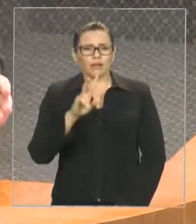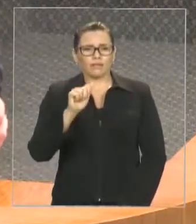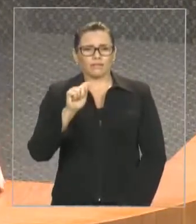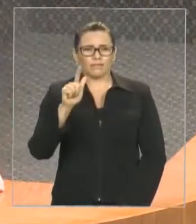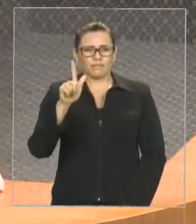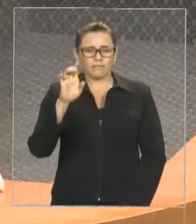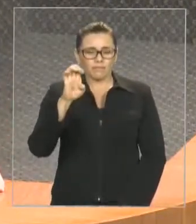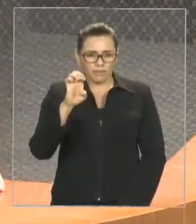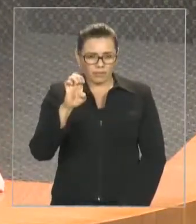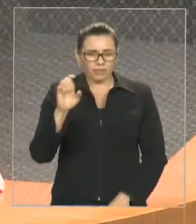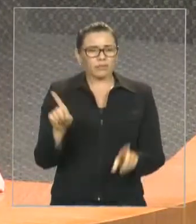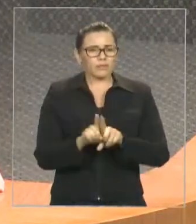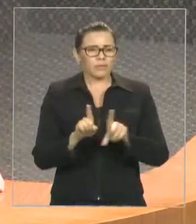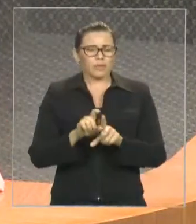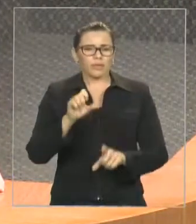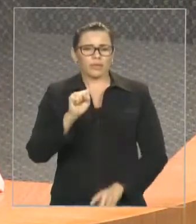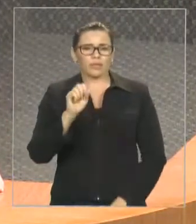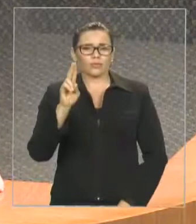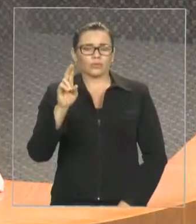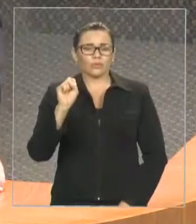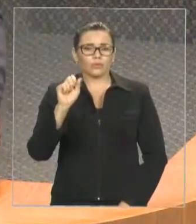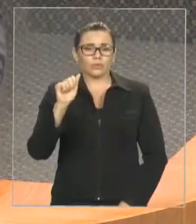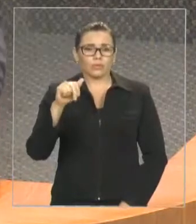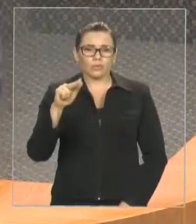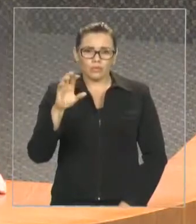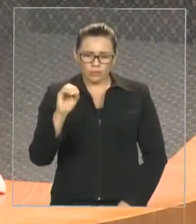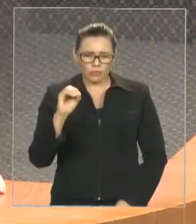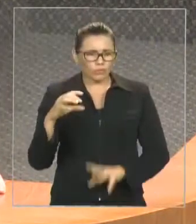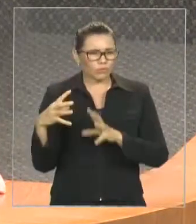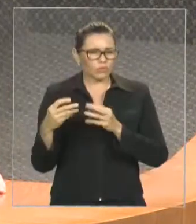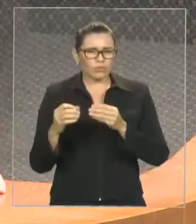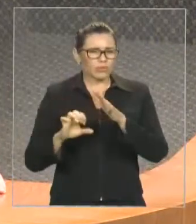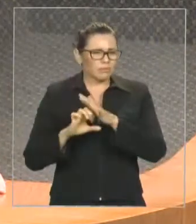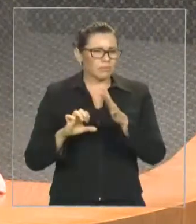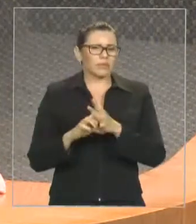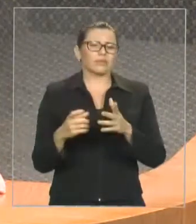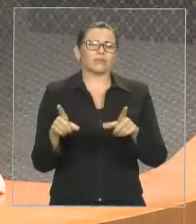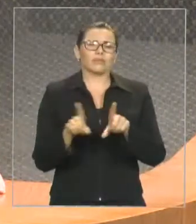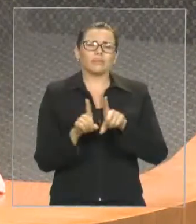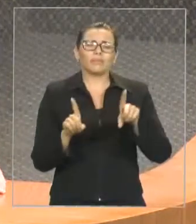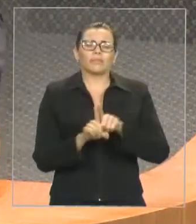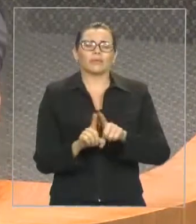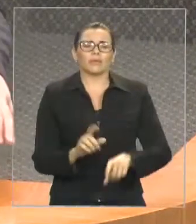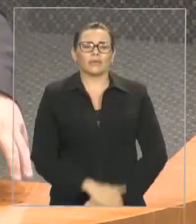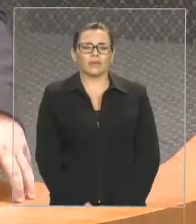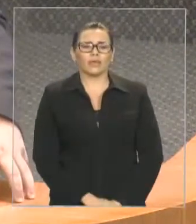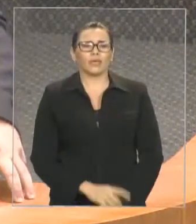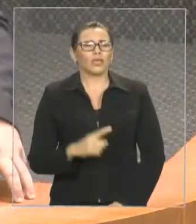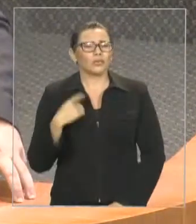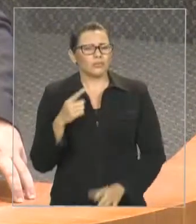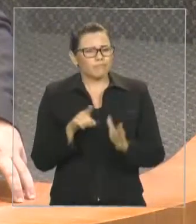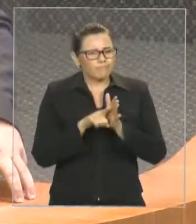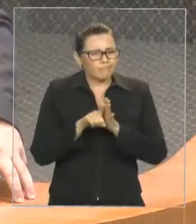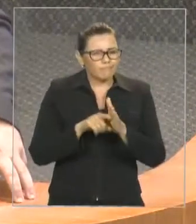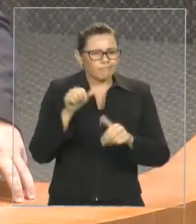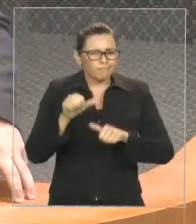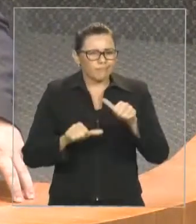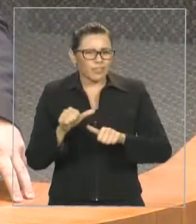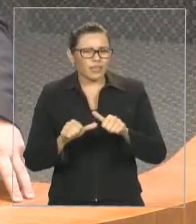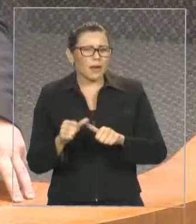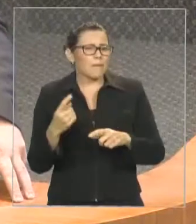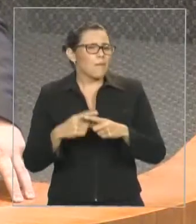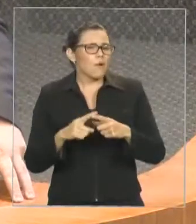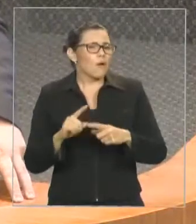nós possamos fazer um estudo minucioso do porquê da crise e, a partir do momento em que